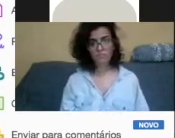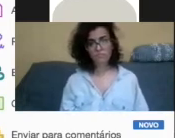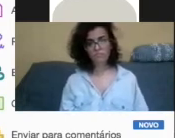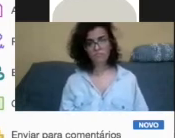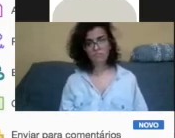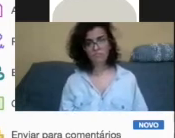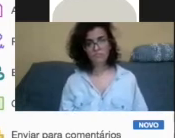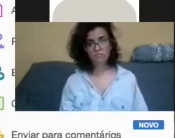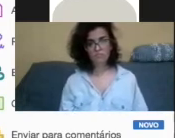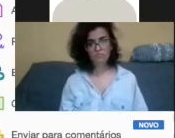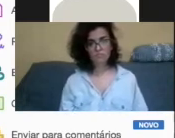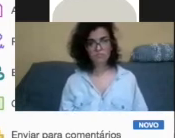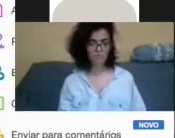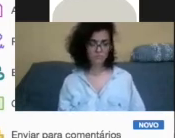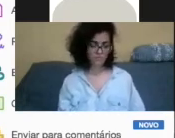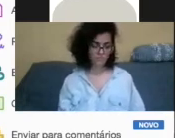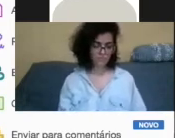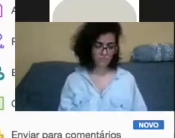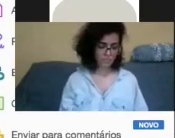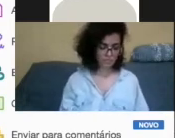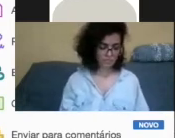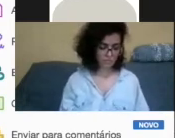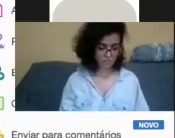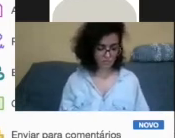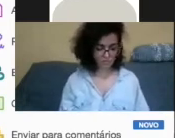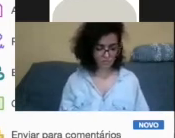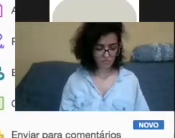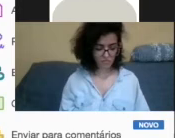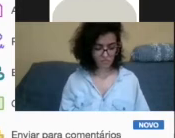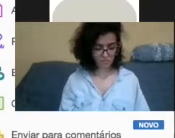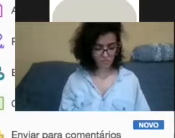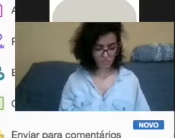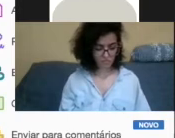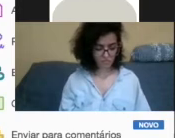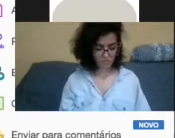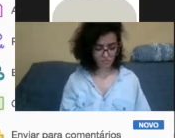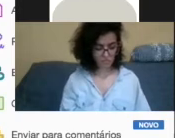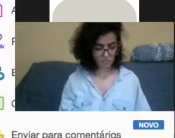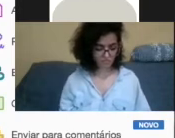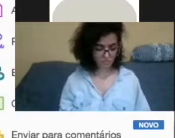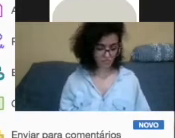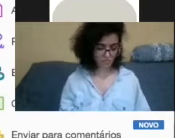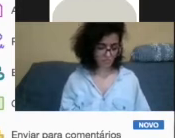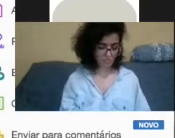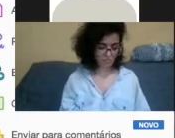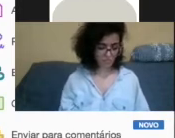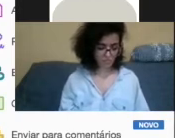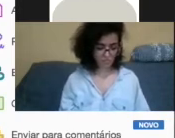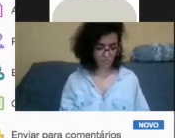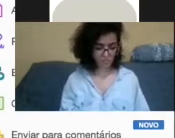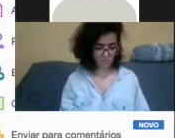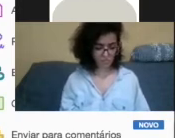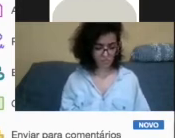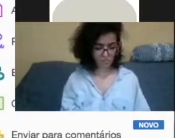juntar todos os recursos numa coisa só, num material só, porque entra em conflito, às vezes um recurso para uma pessoa com deficiência visual,